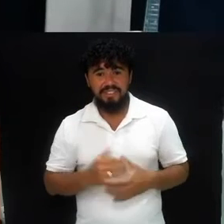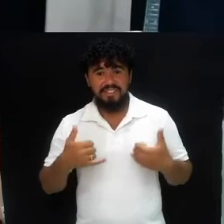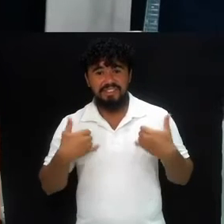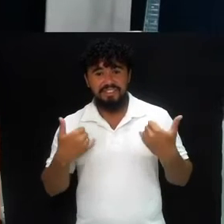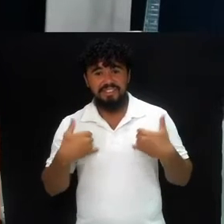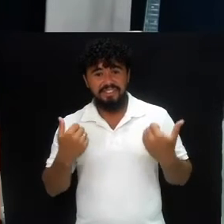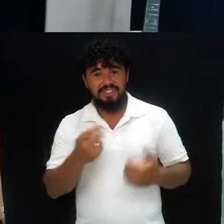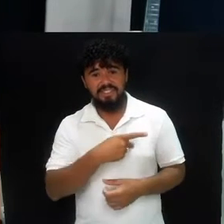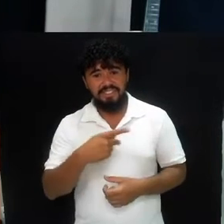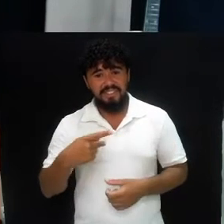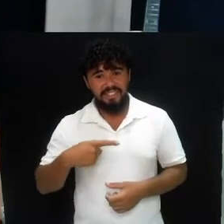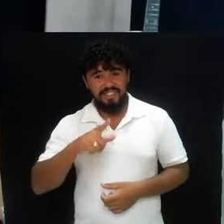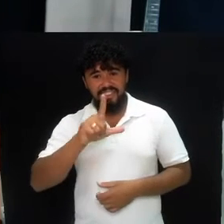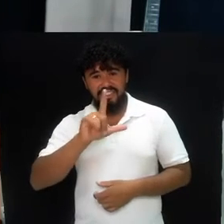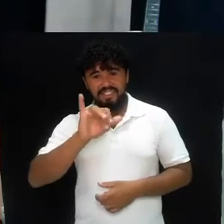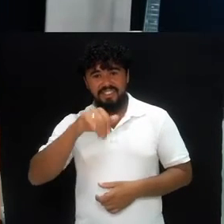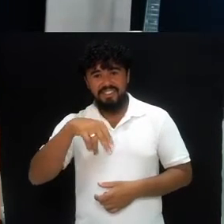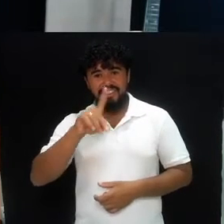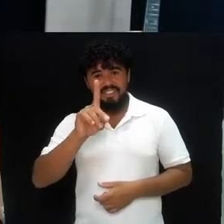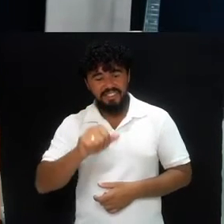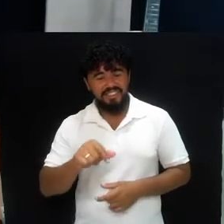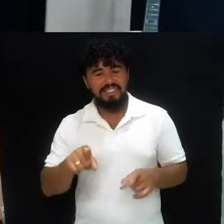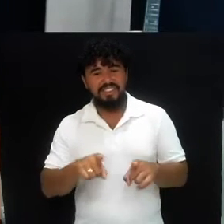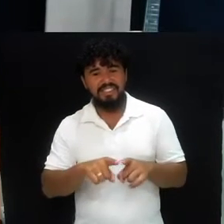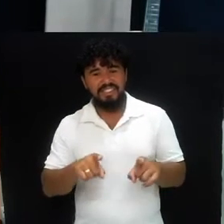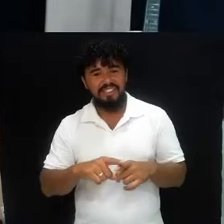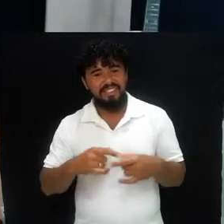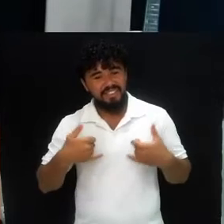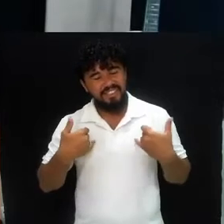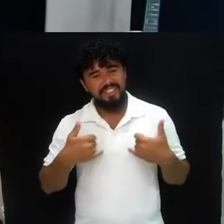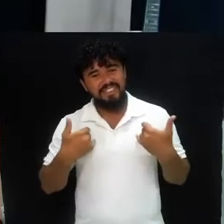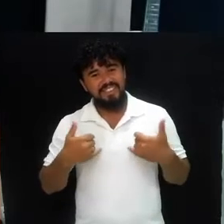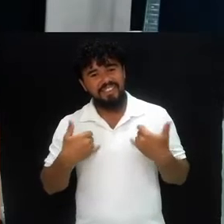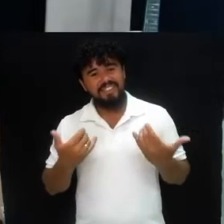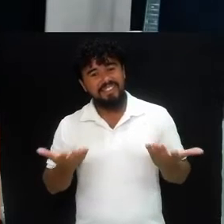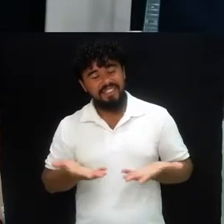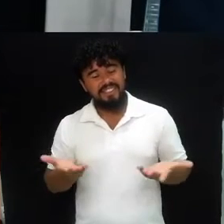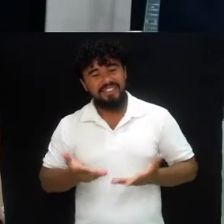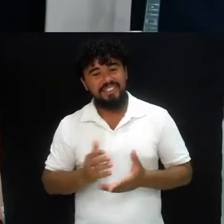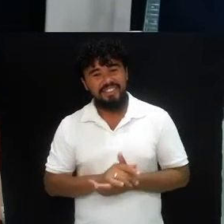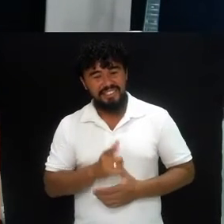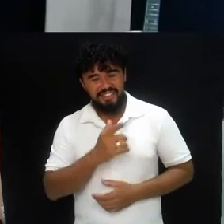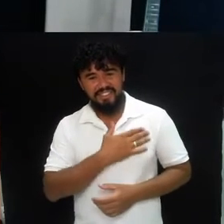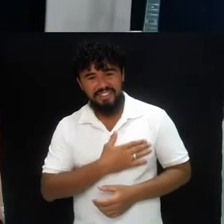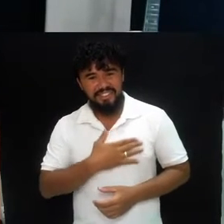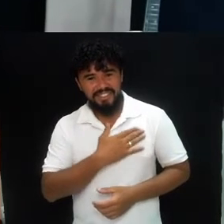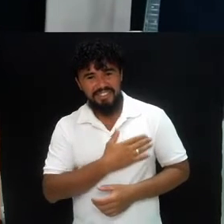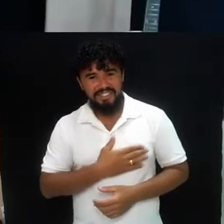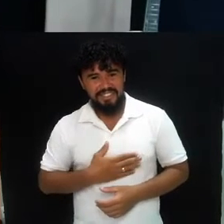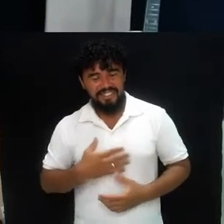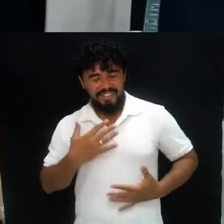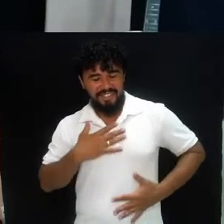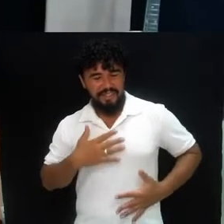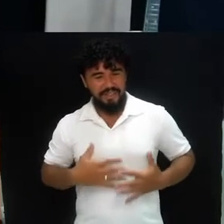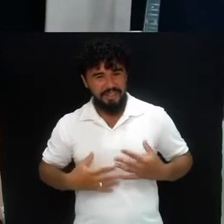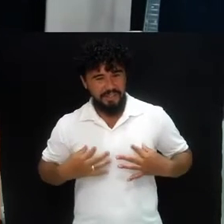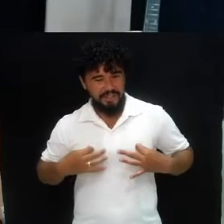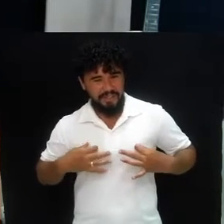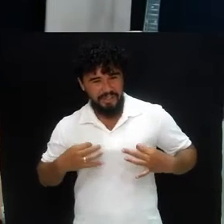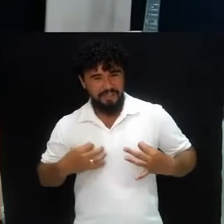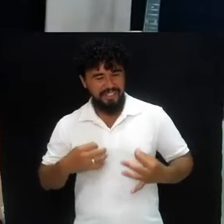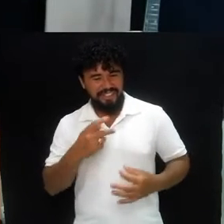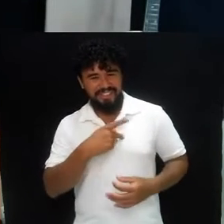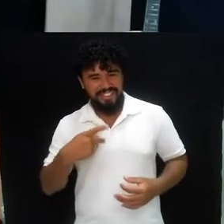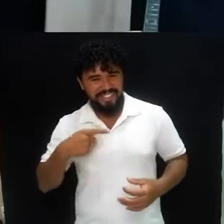aniversário da pastora linda, completando mais um ano de vida. Gostaram do seu look? Uau, que pastora